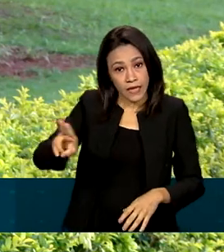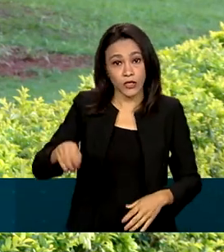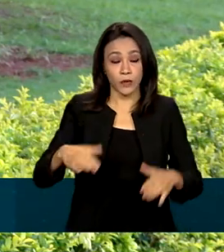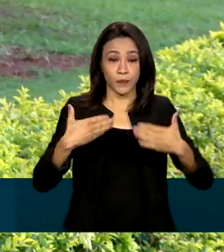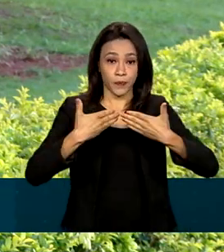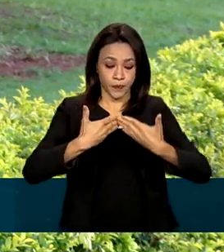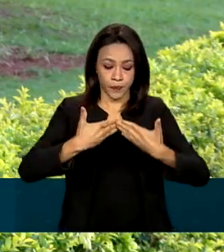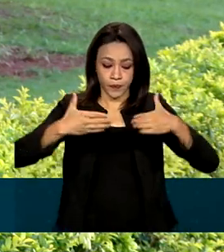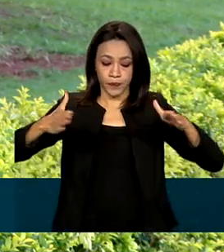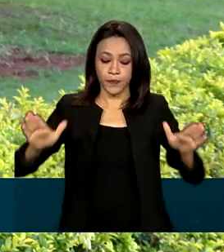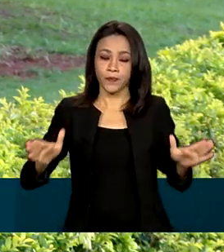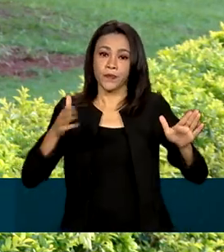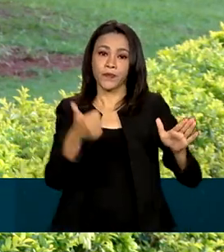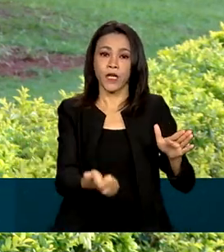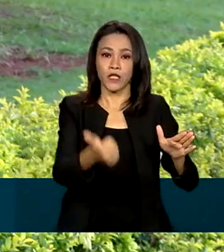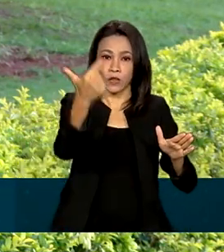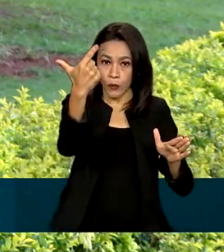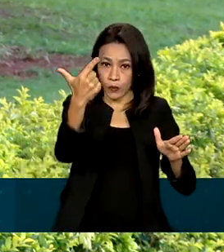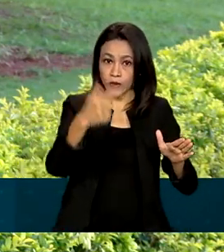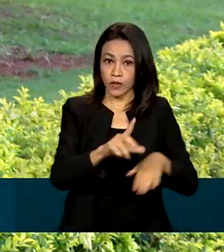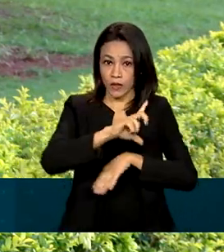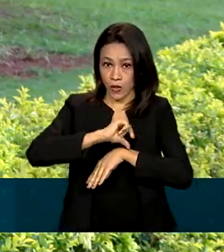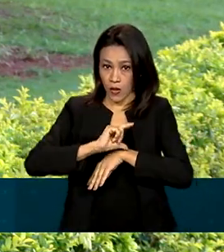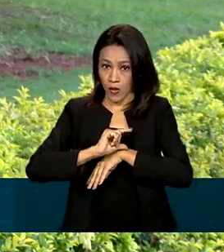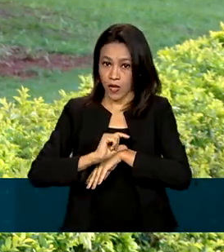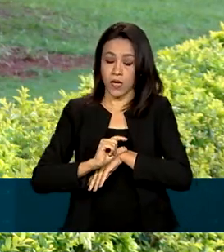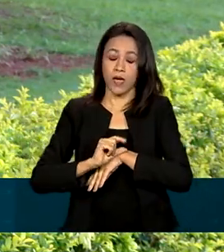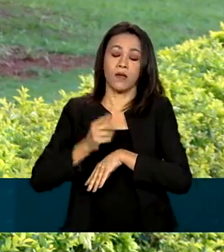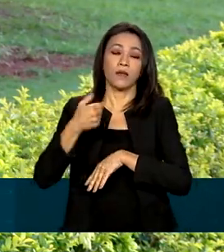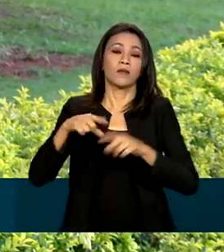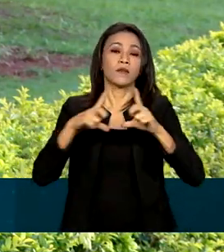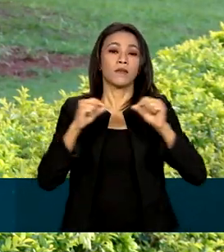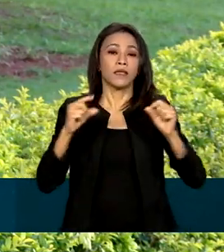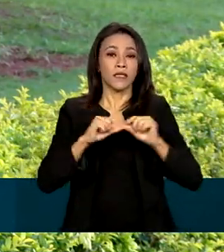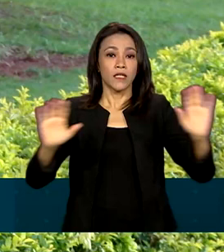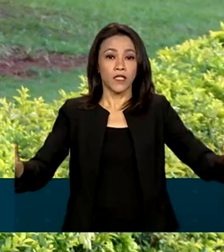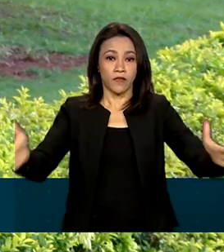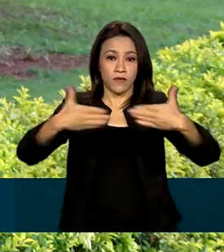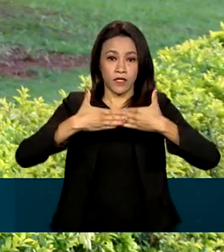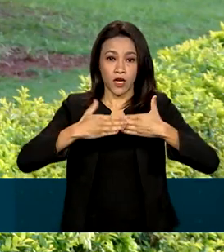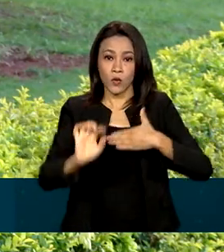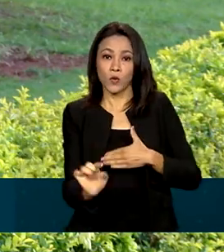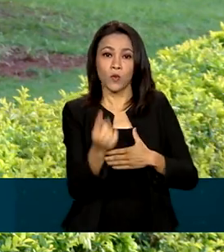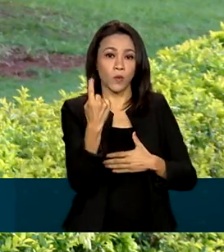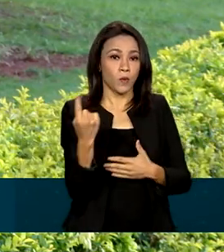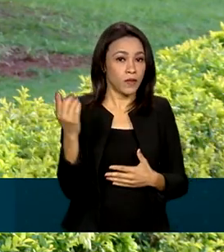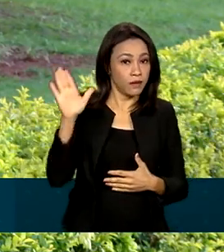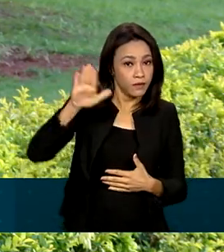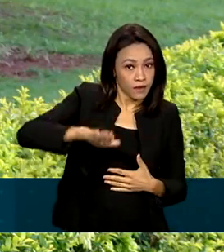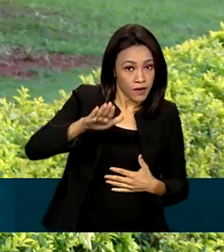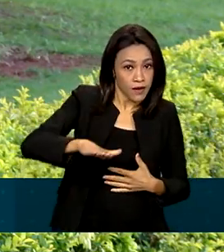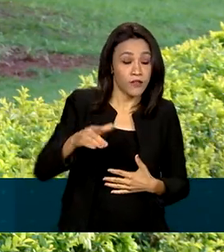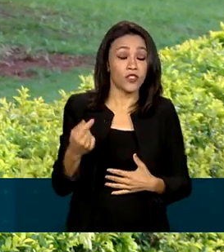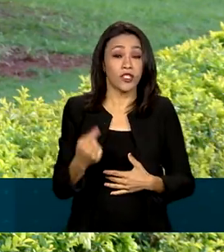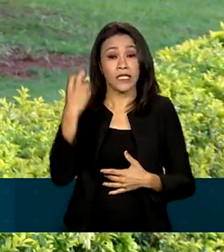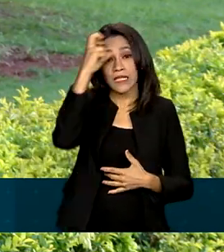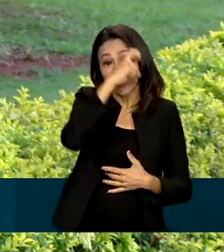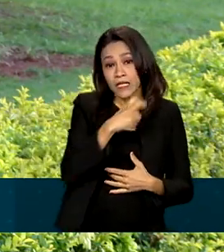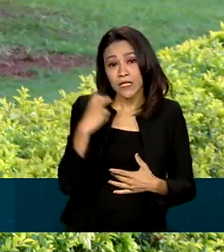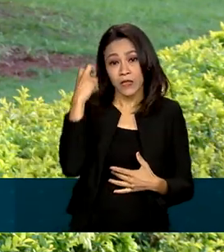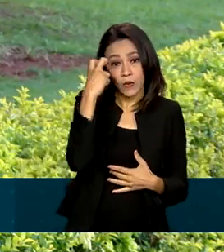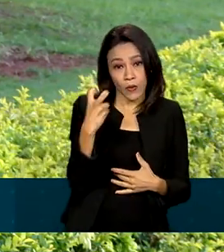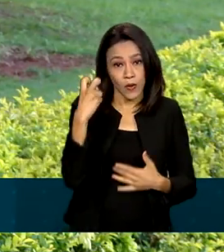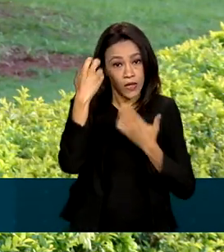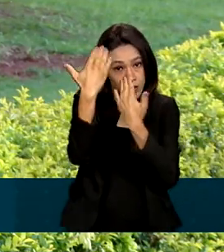serão abertos ao meio-dia horário de Brasília e serão fechados à uma da tarde. A aplicação terá cinco horas de